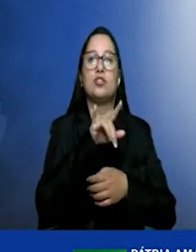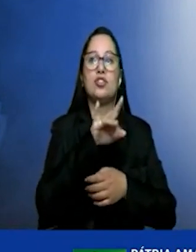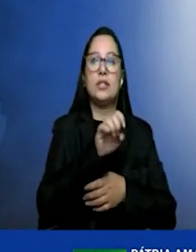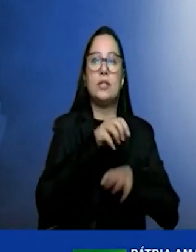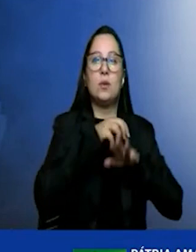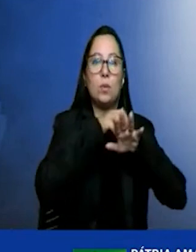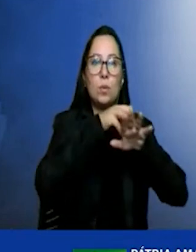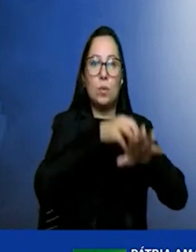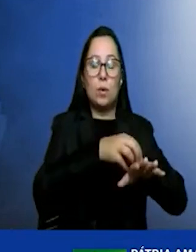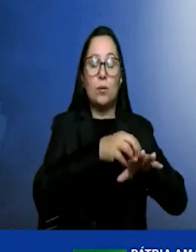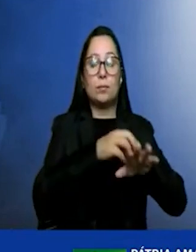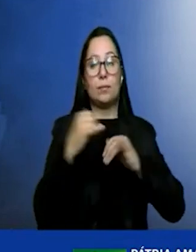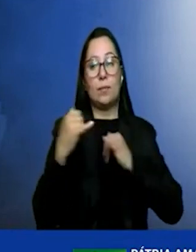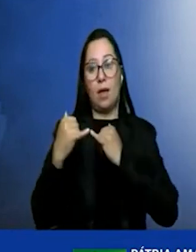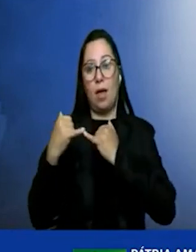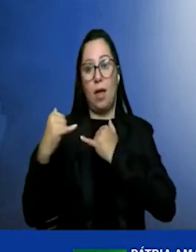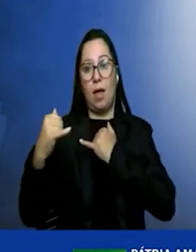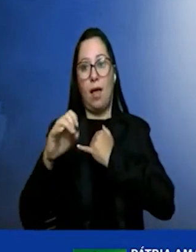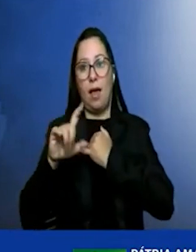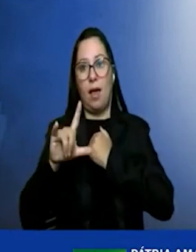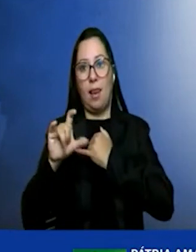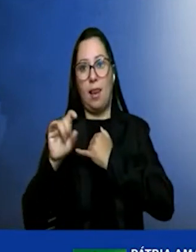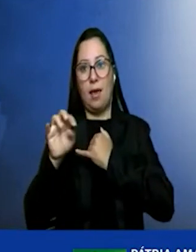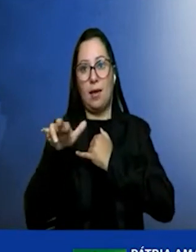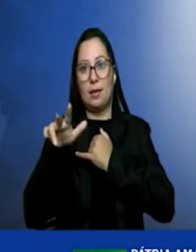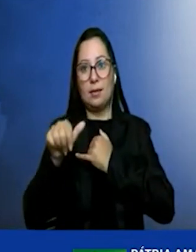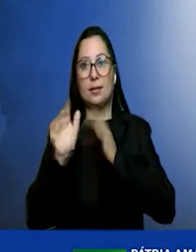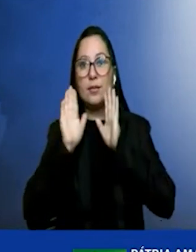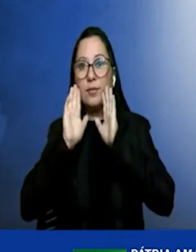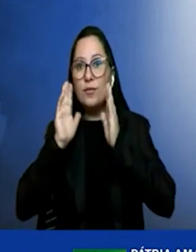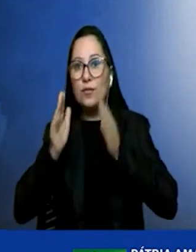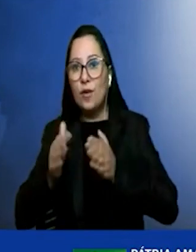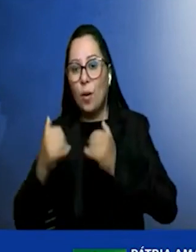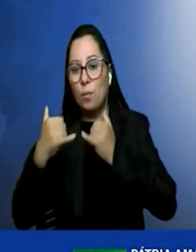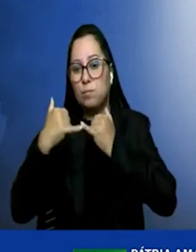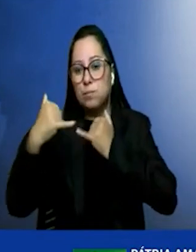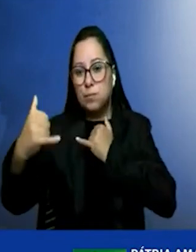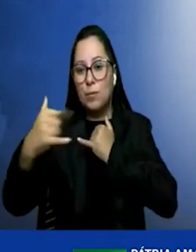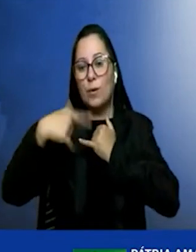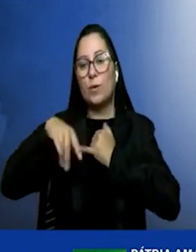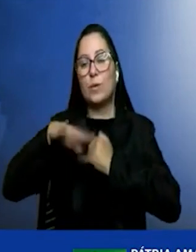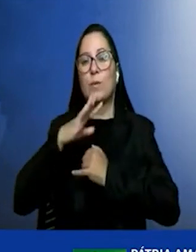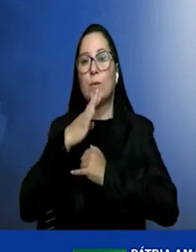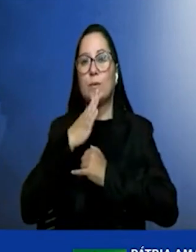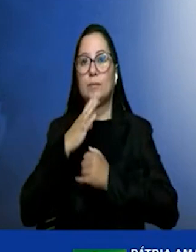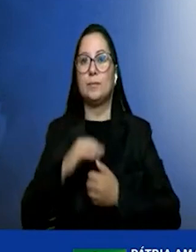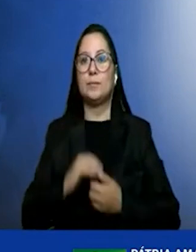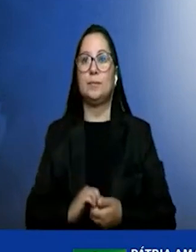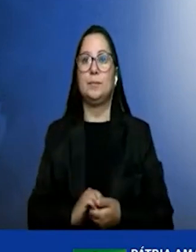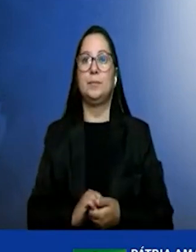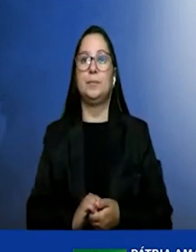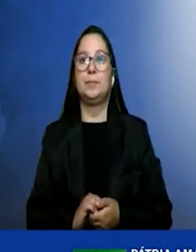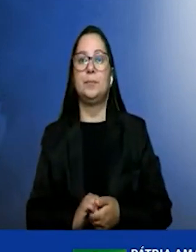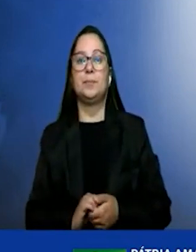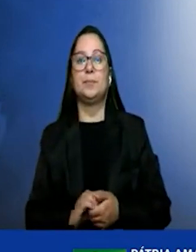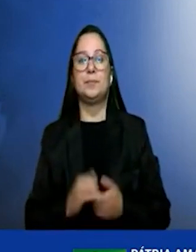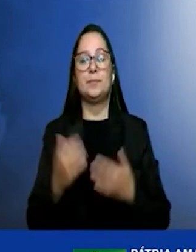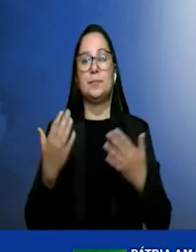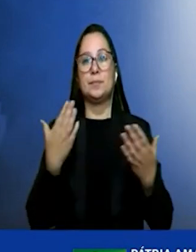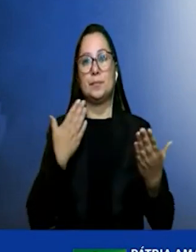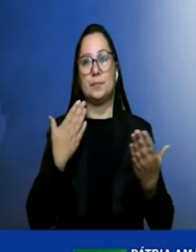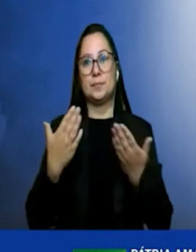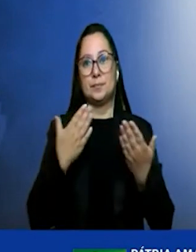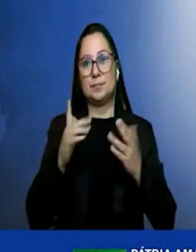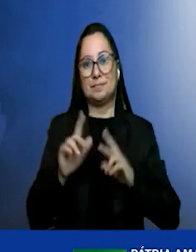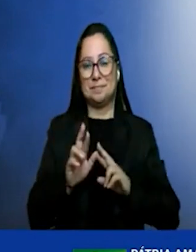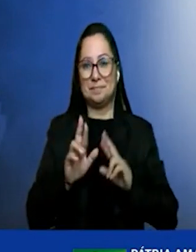matriz elétrica é direcionada à eletricidade que a gente conhece então para comparar as duas já que são diferentes